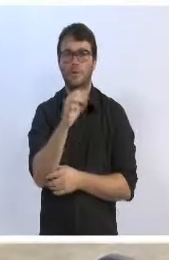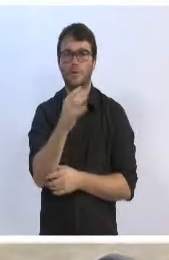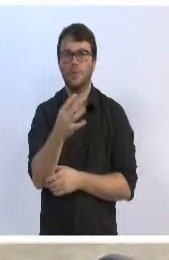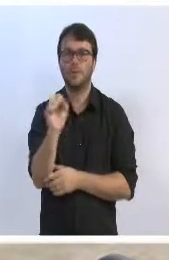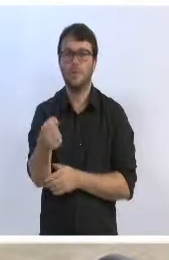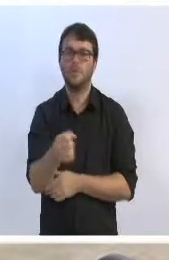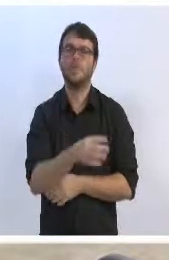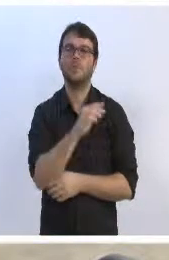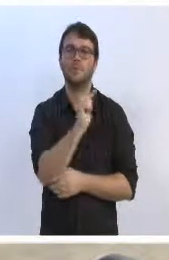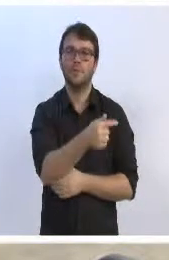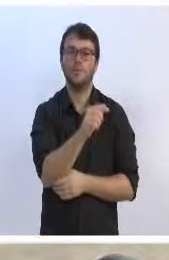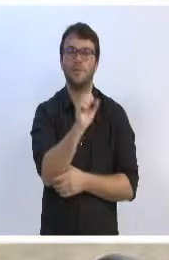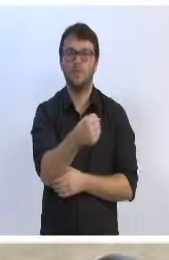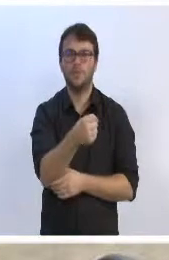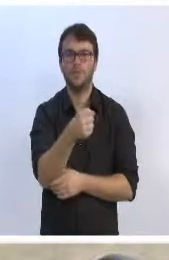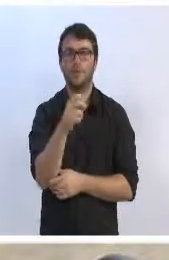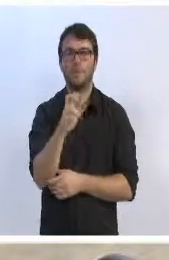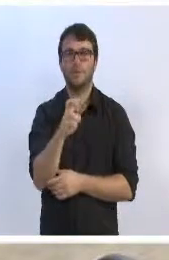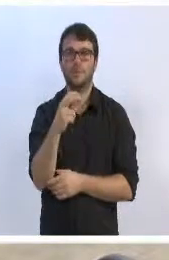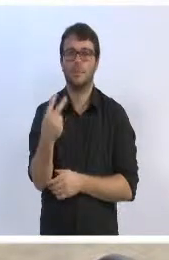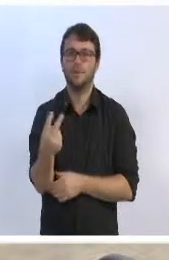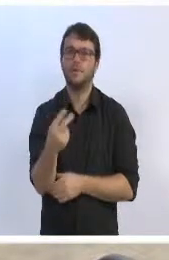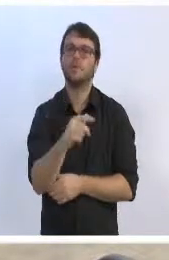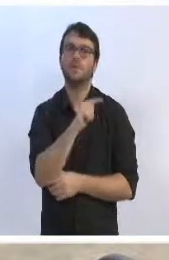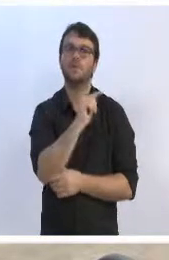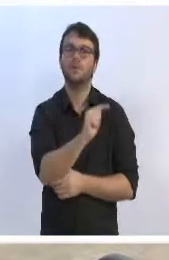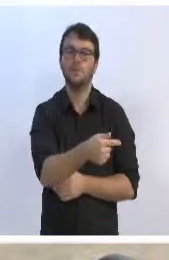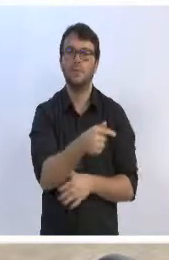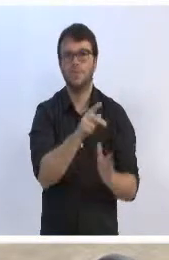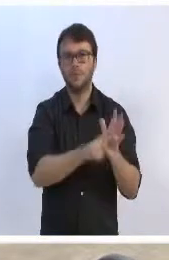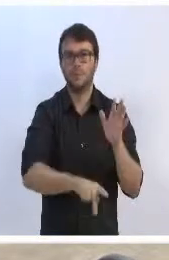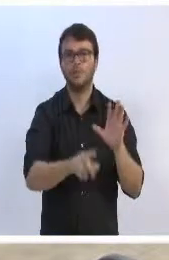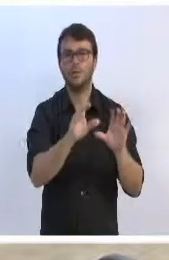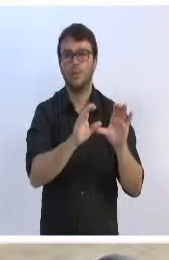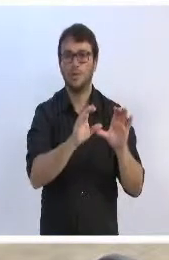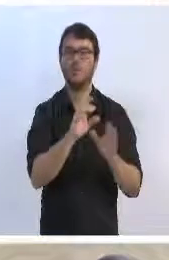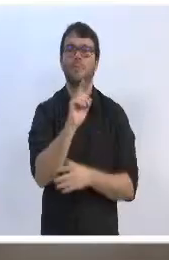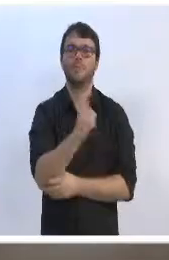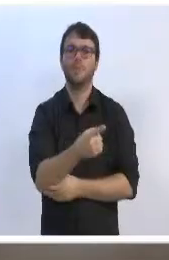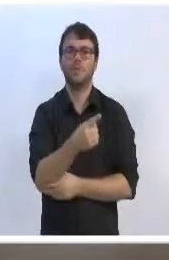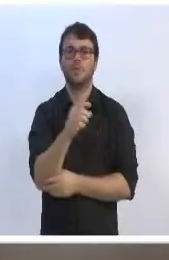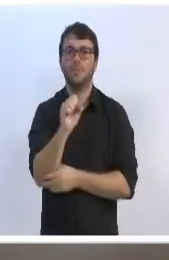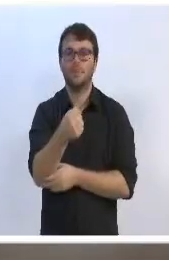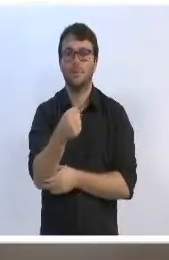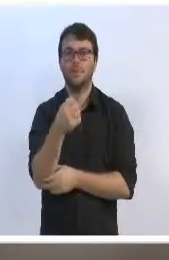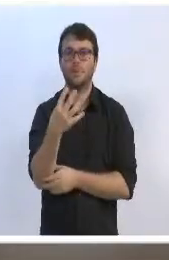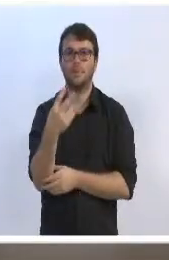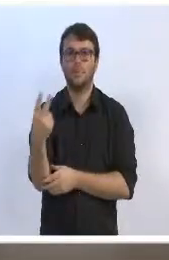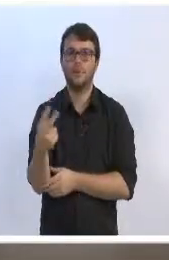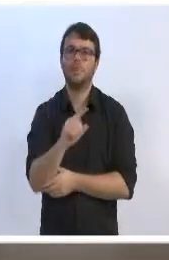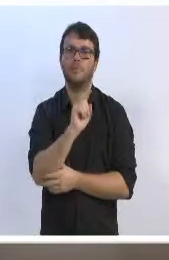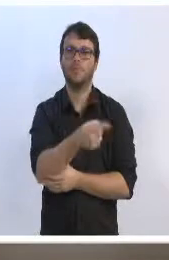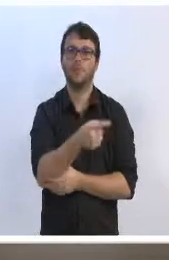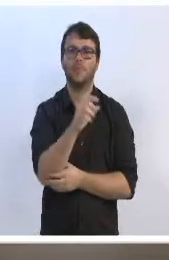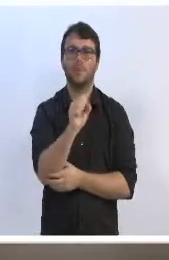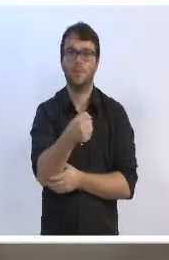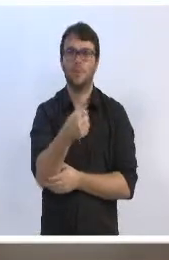7.852 e projetos de lei complementar nº 1.842, 1